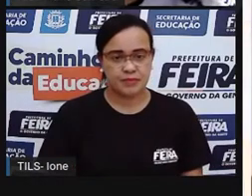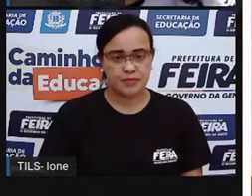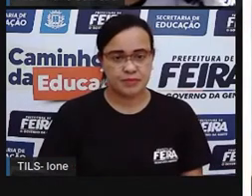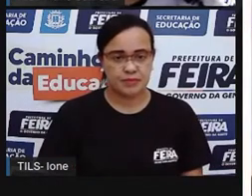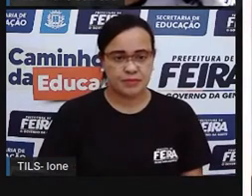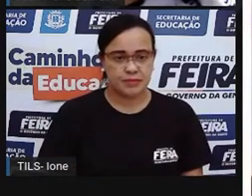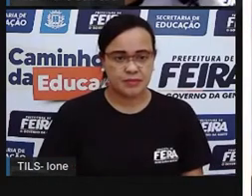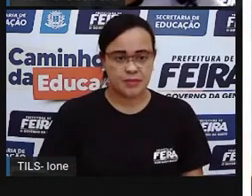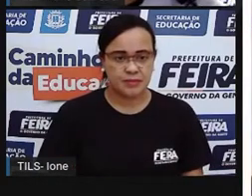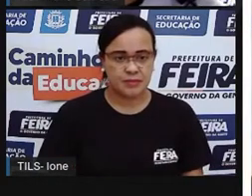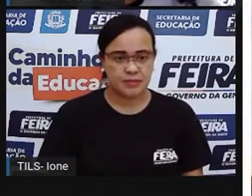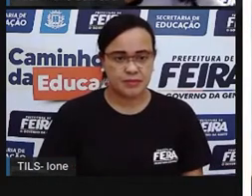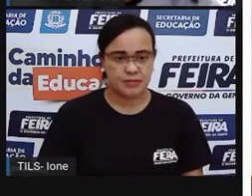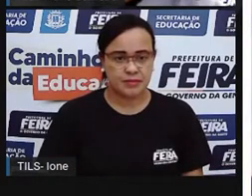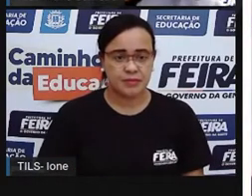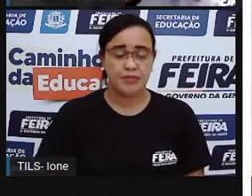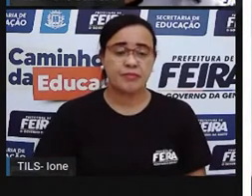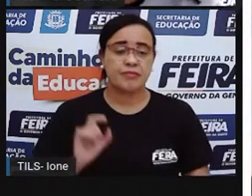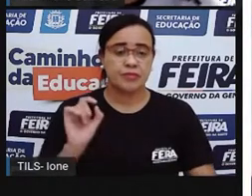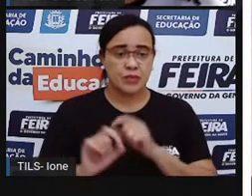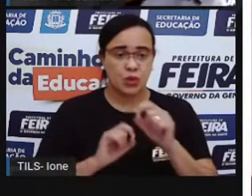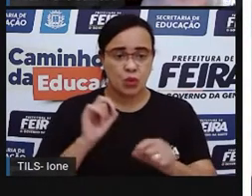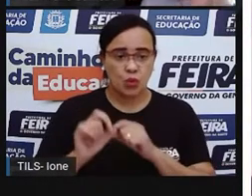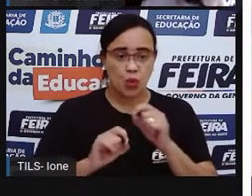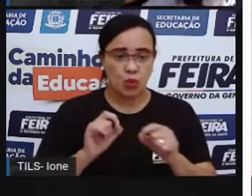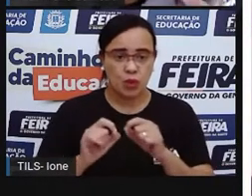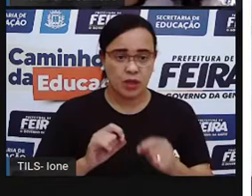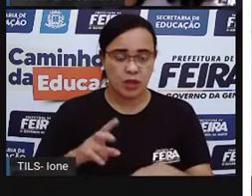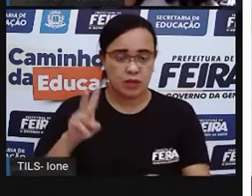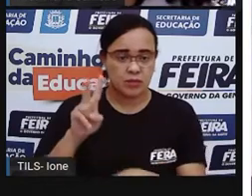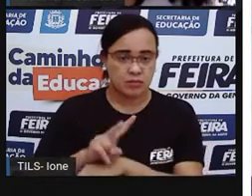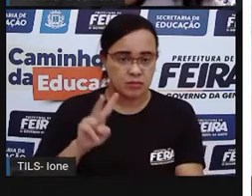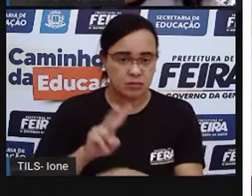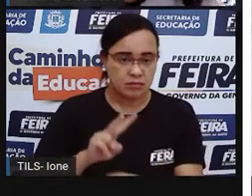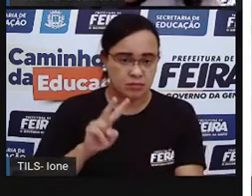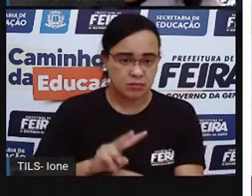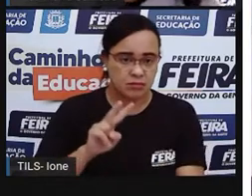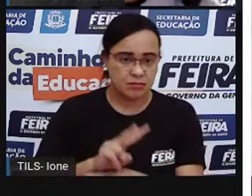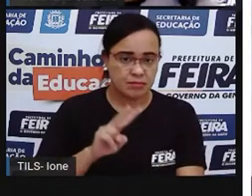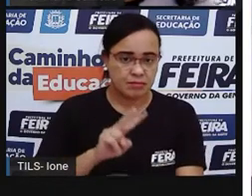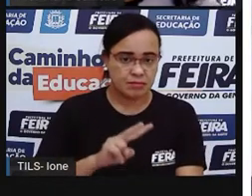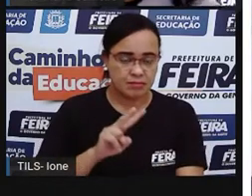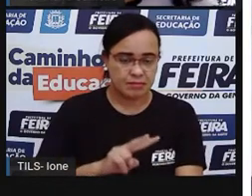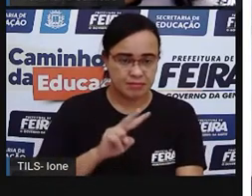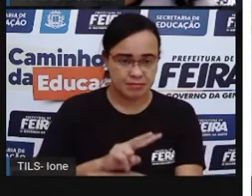Será protegido e ajudado sempre que precisar.